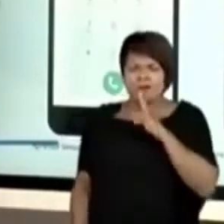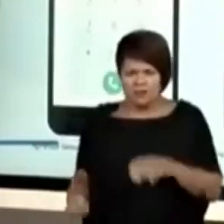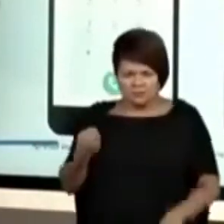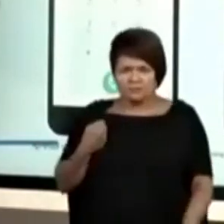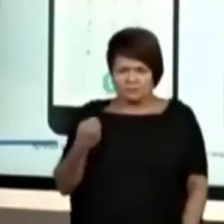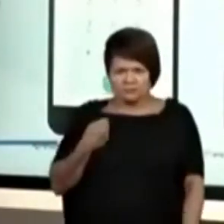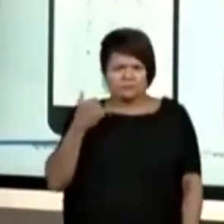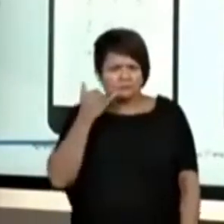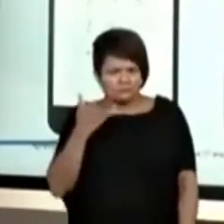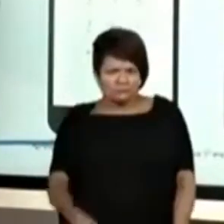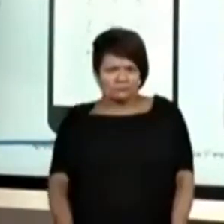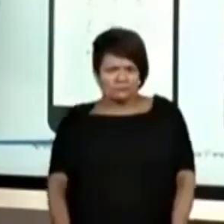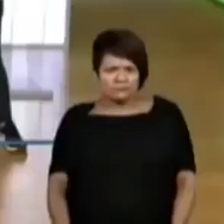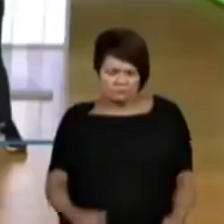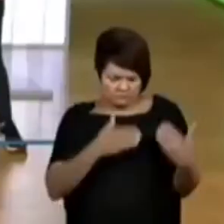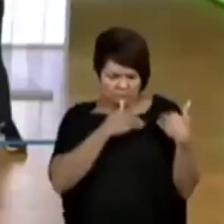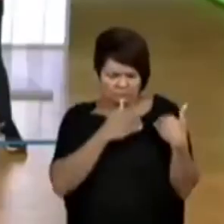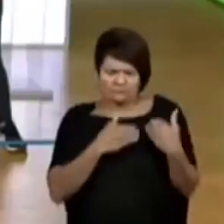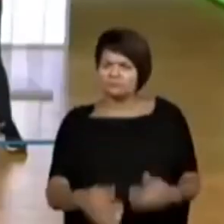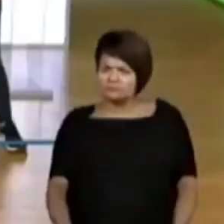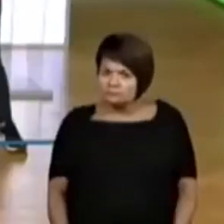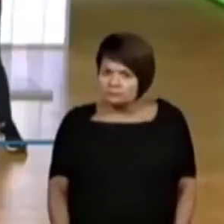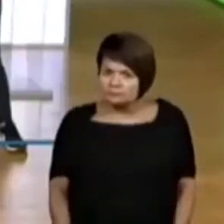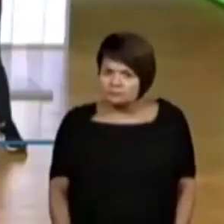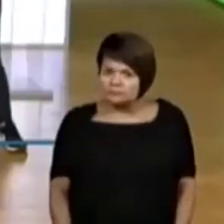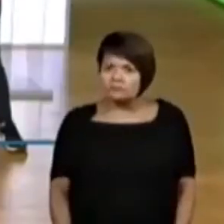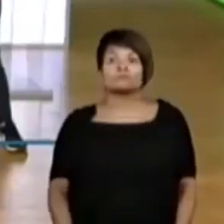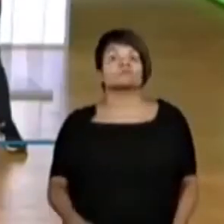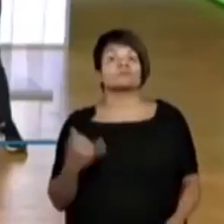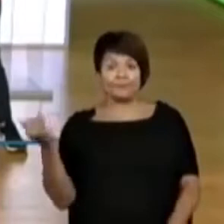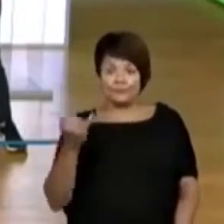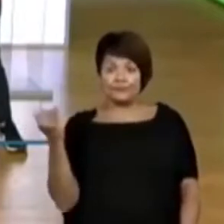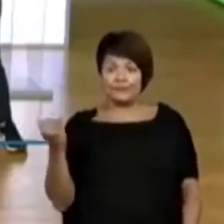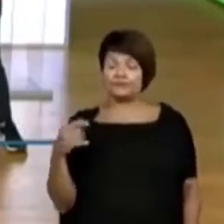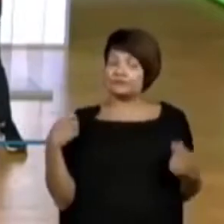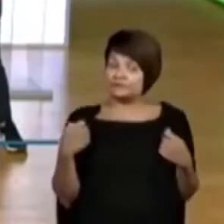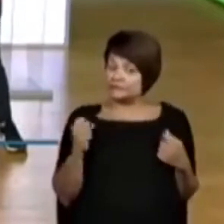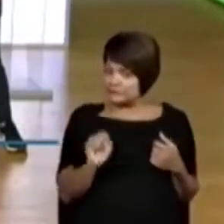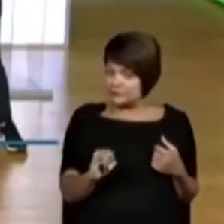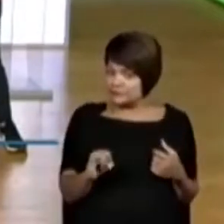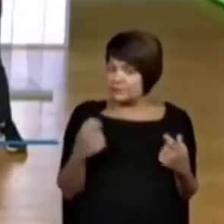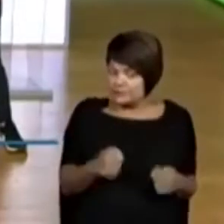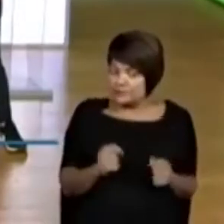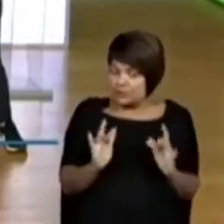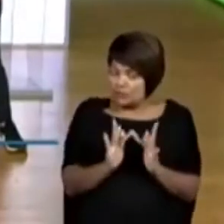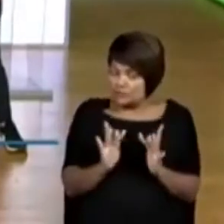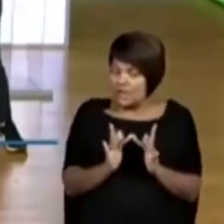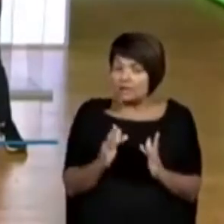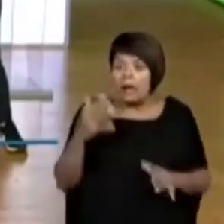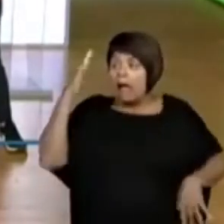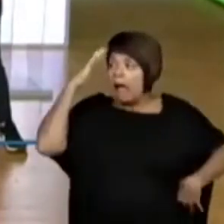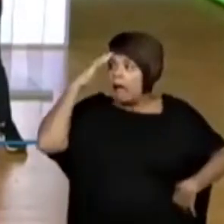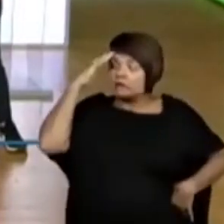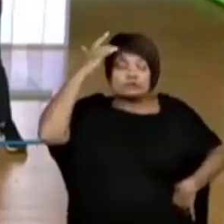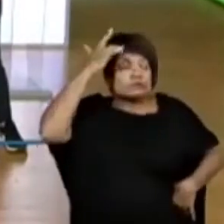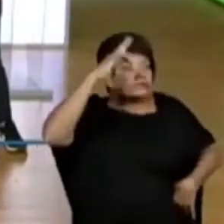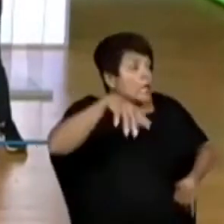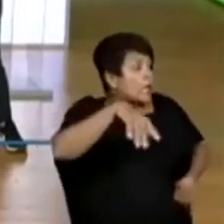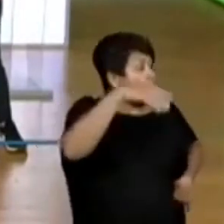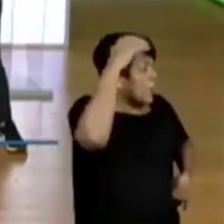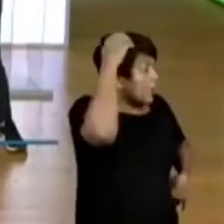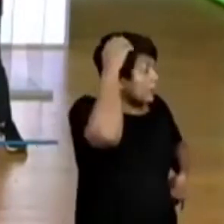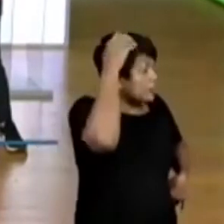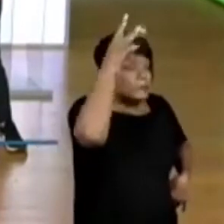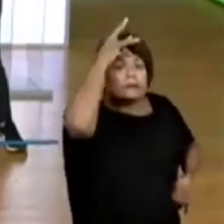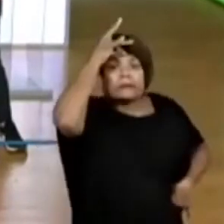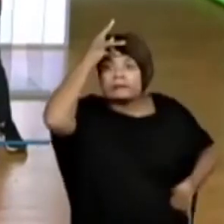responsáveis? É importante, não é professora Fran? Sim, caso precise entrar em contato, é sempre bom ter o número. Se não souber